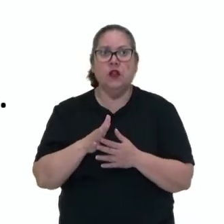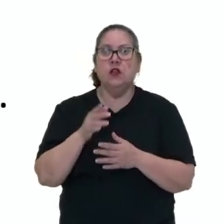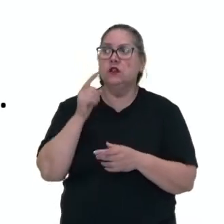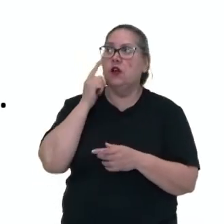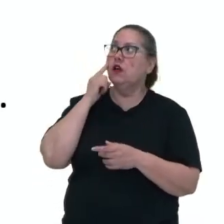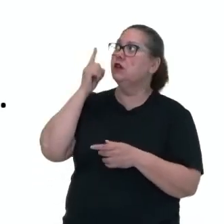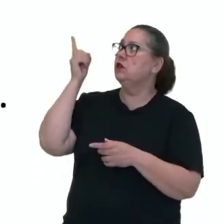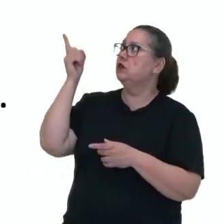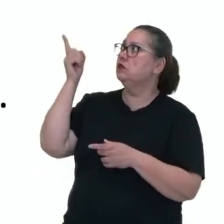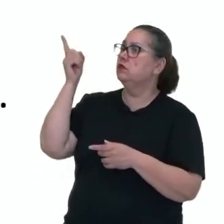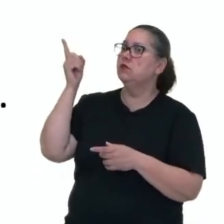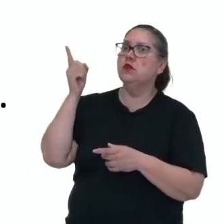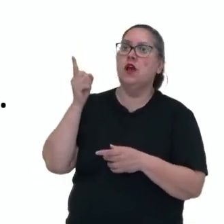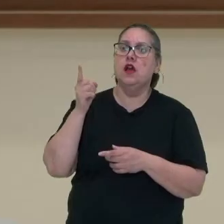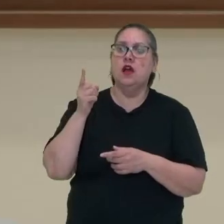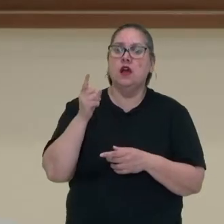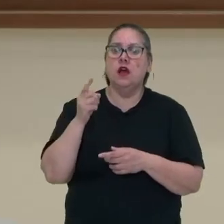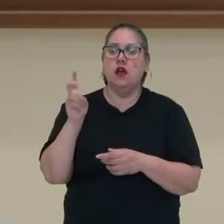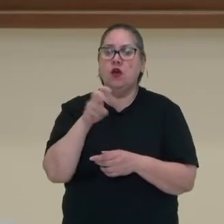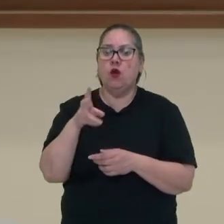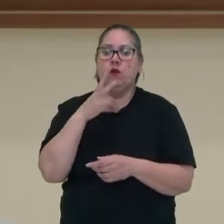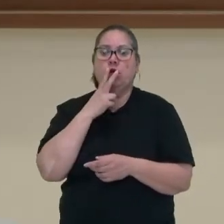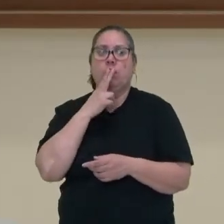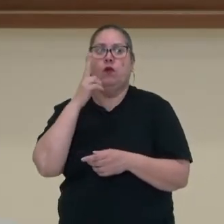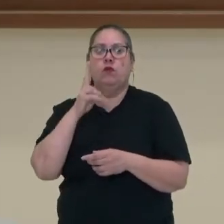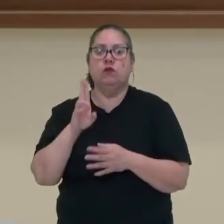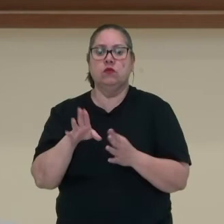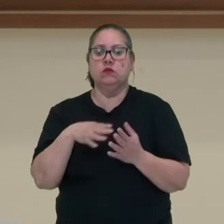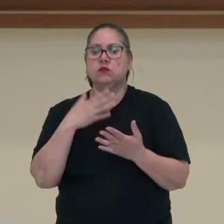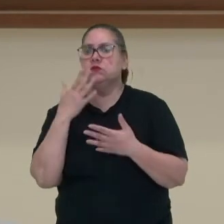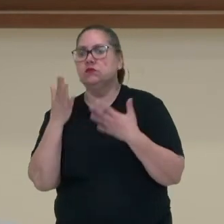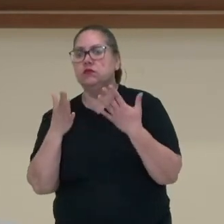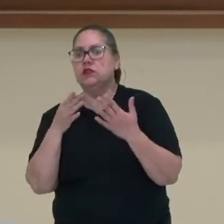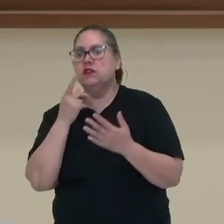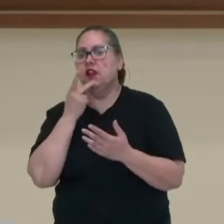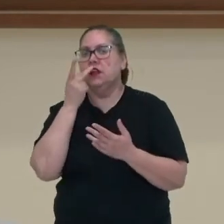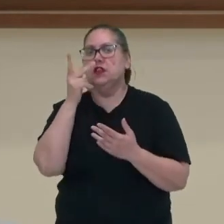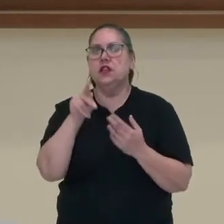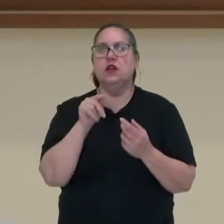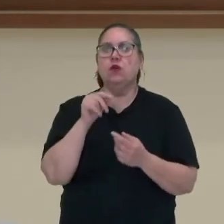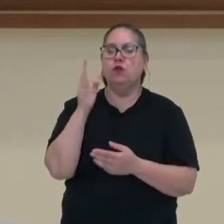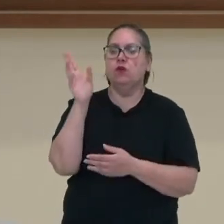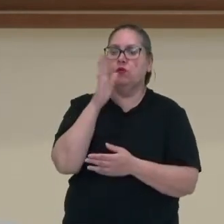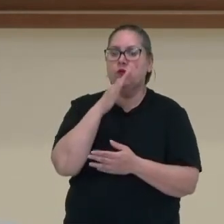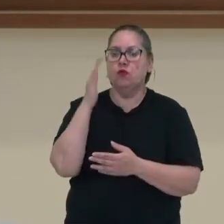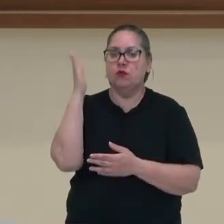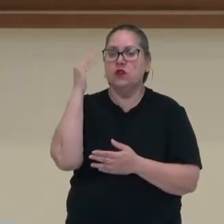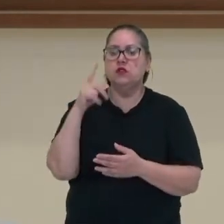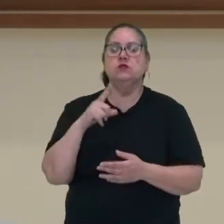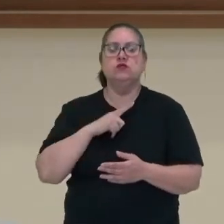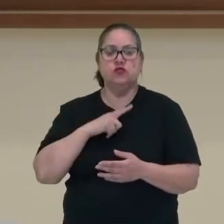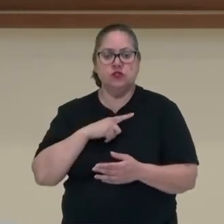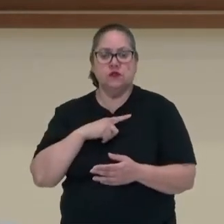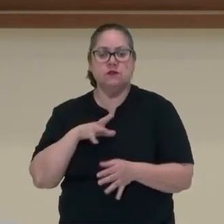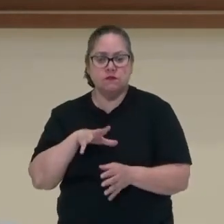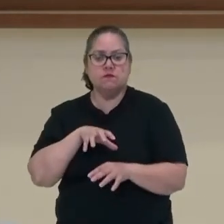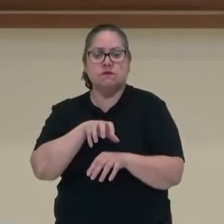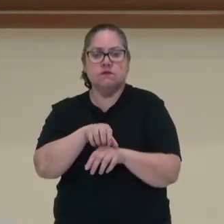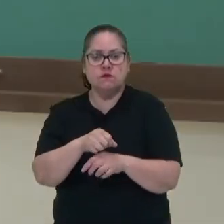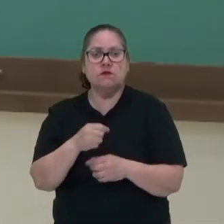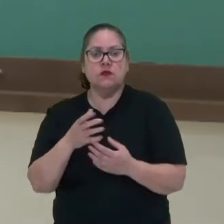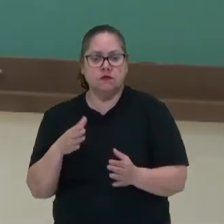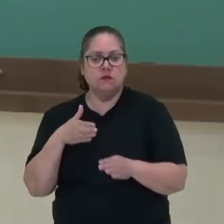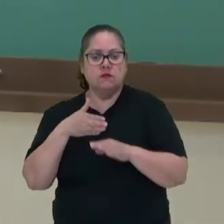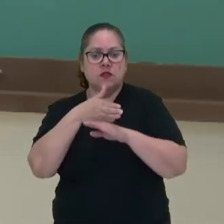Eles usaram o slogan, a cobra está fumando, uma alusão a dizer que o Brasil tinha conseguido, sim,